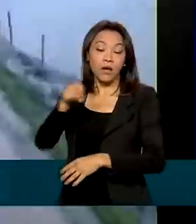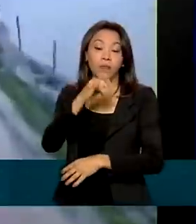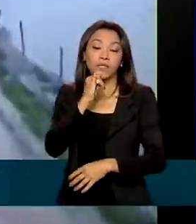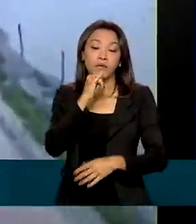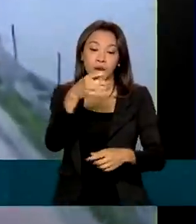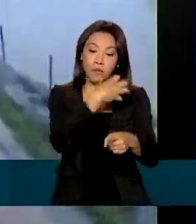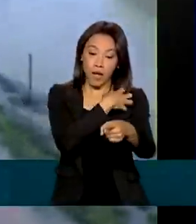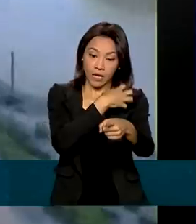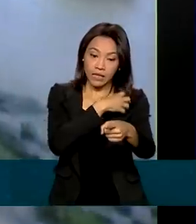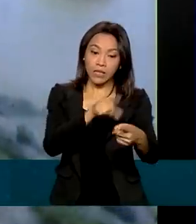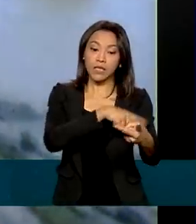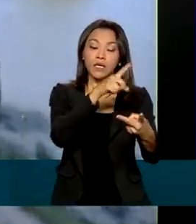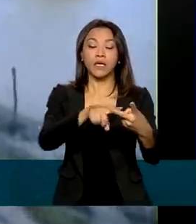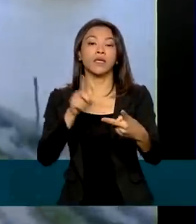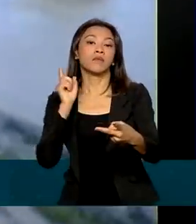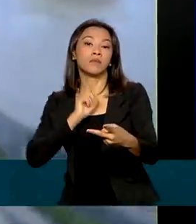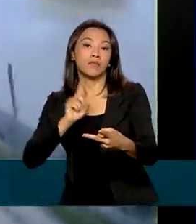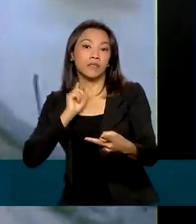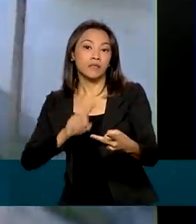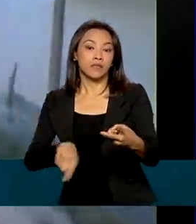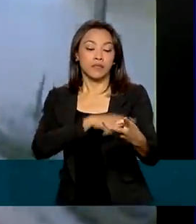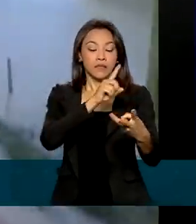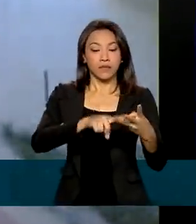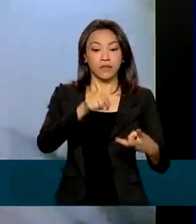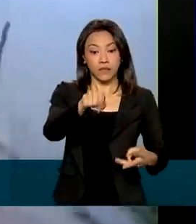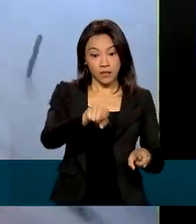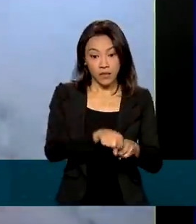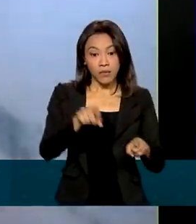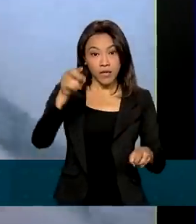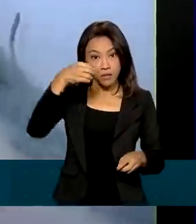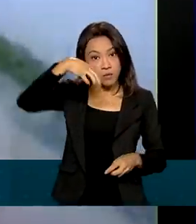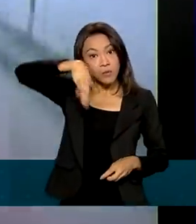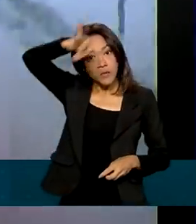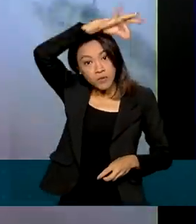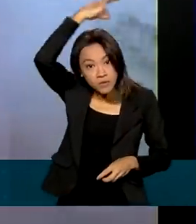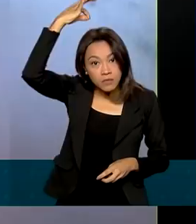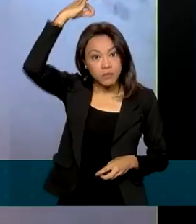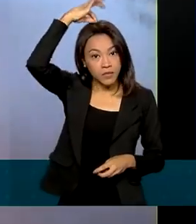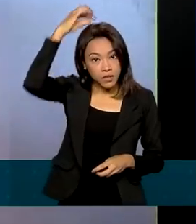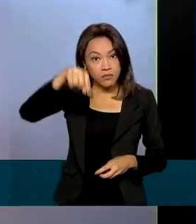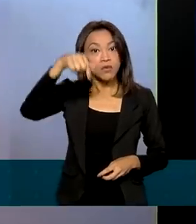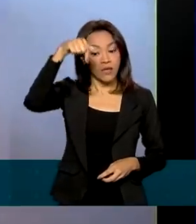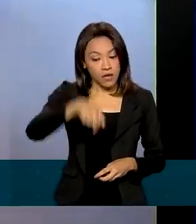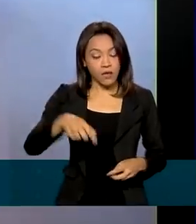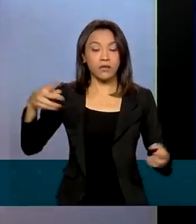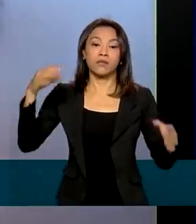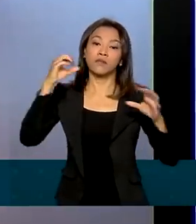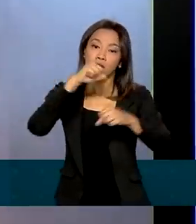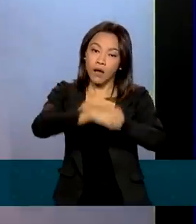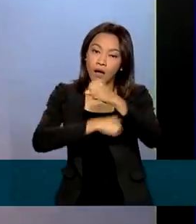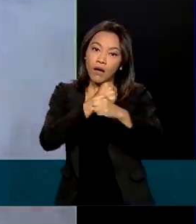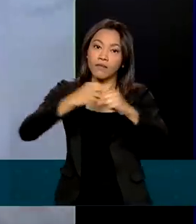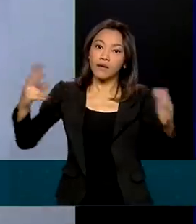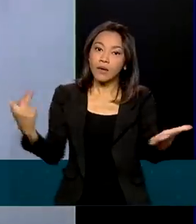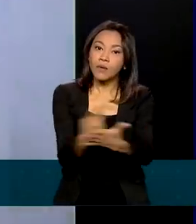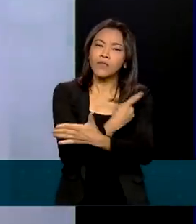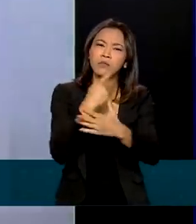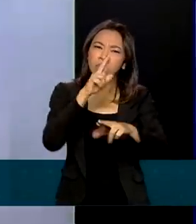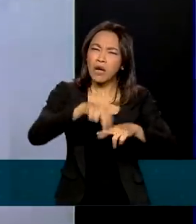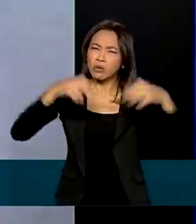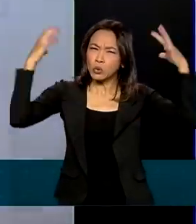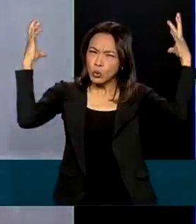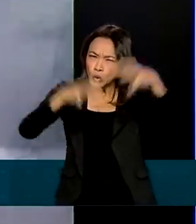da Bahia, do norte de Minas Gerais, e do norte do Espírito Santo, atingidos este ano por fortes chuvas.